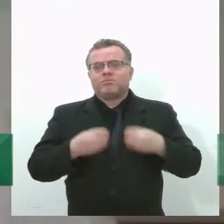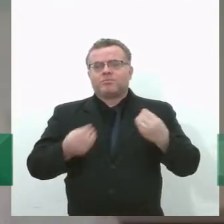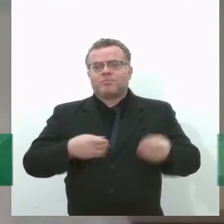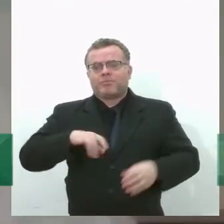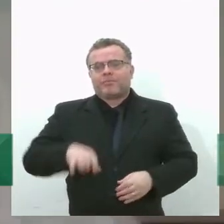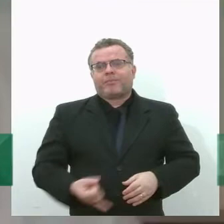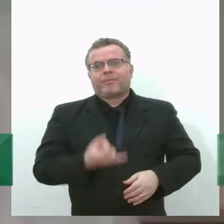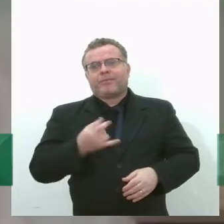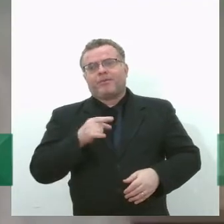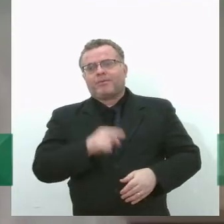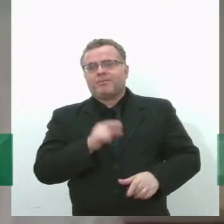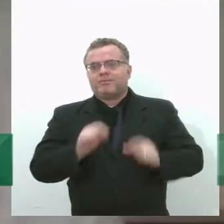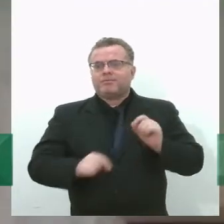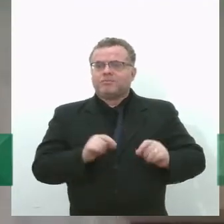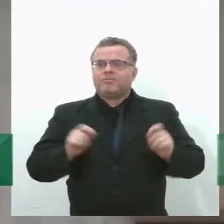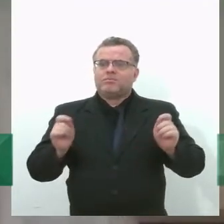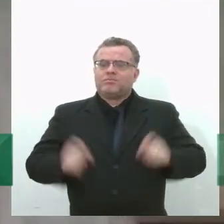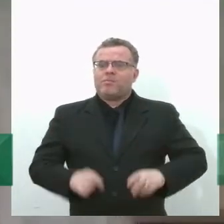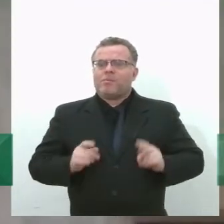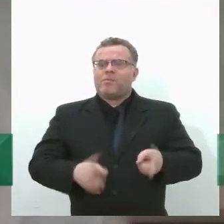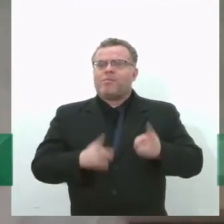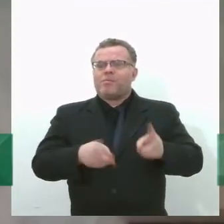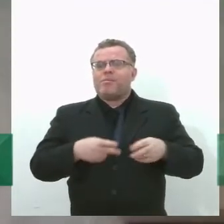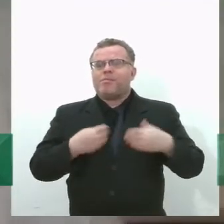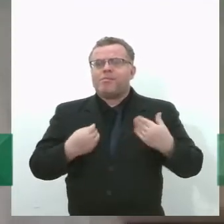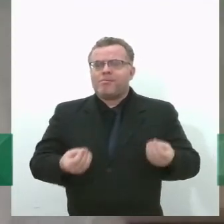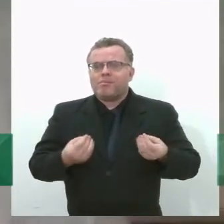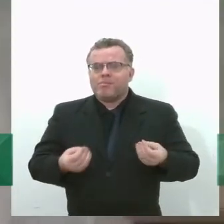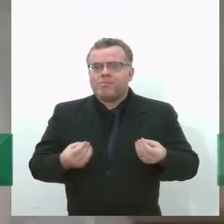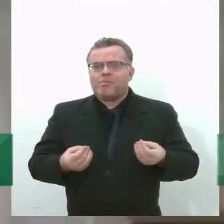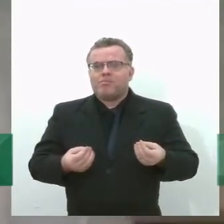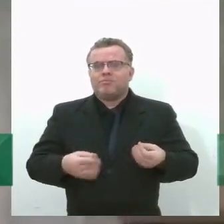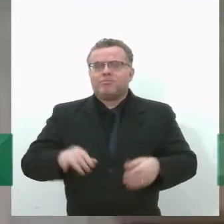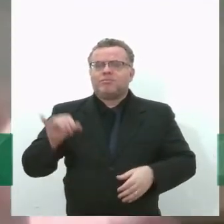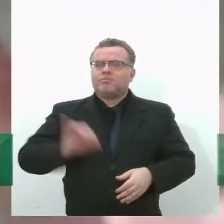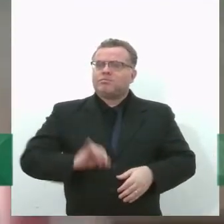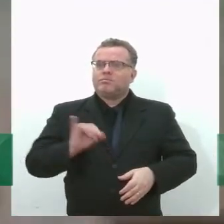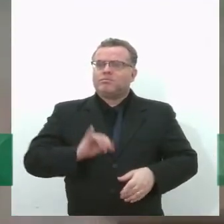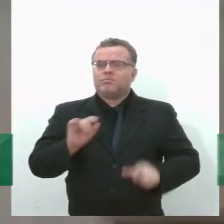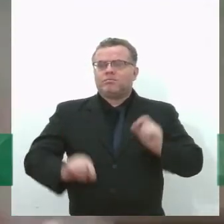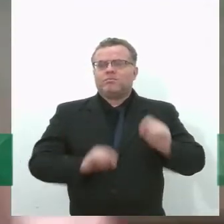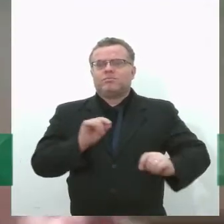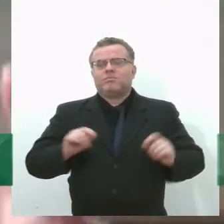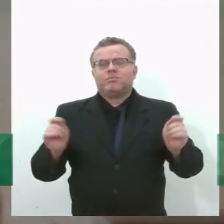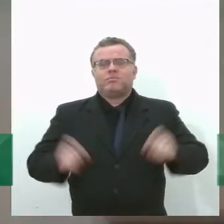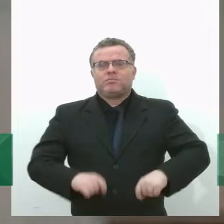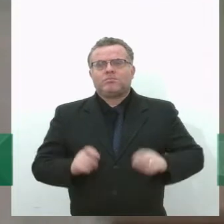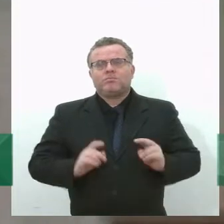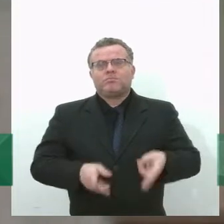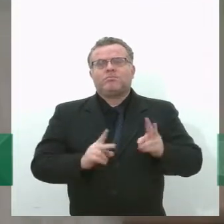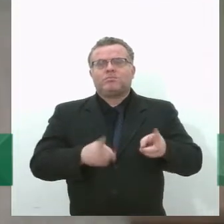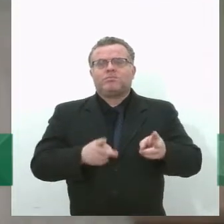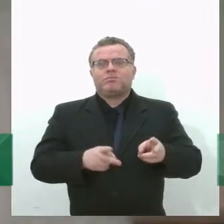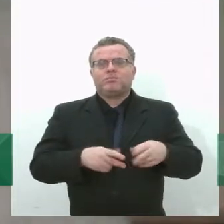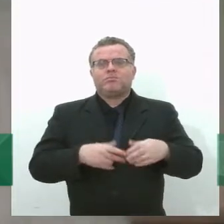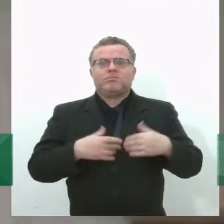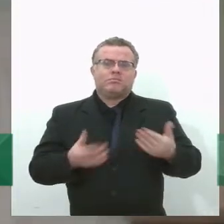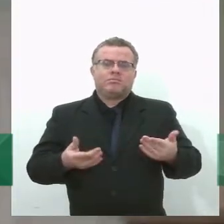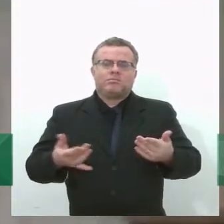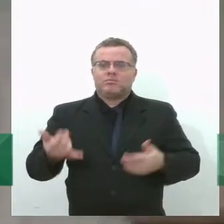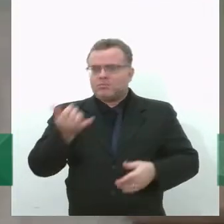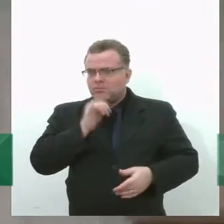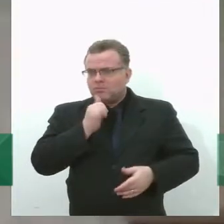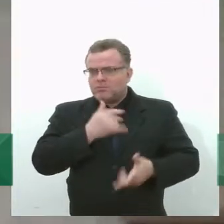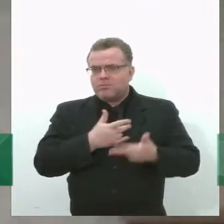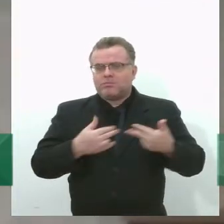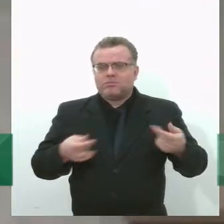biogás é super importante, porque a gente vai ter um aproveitamento de uma energia, de uma matéria orgânica que